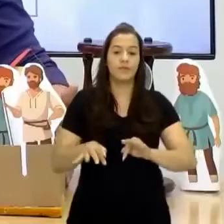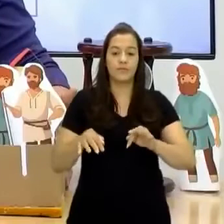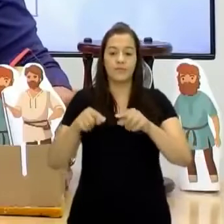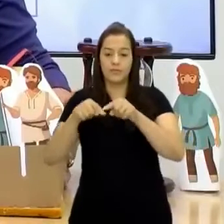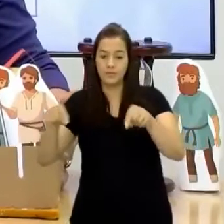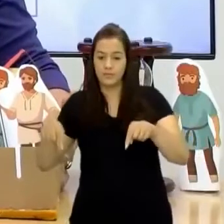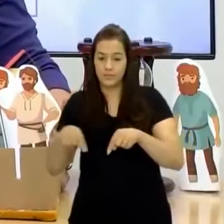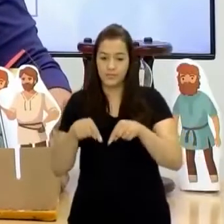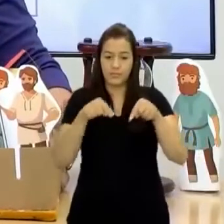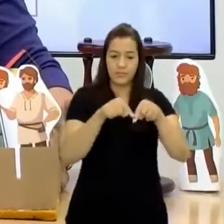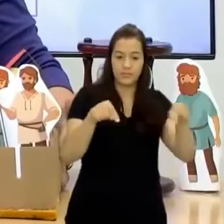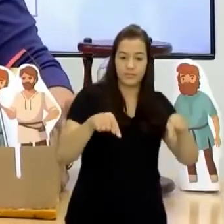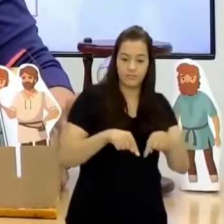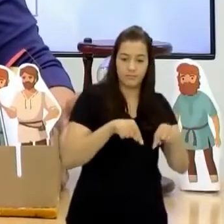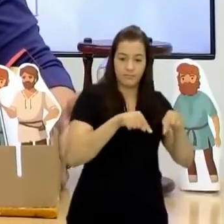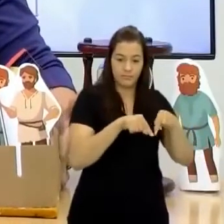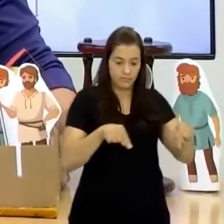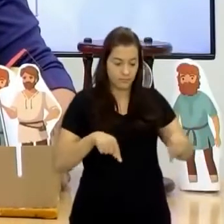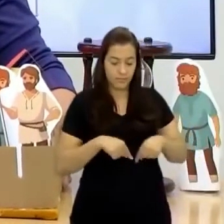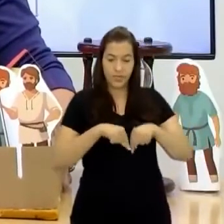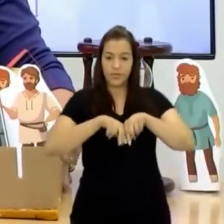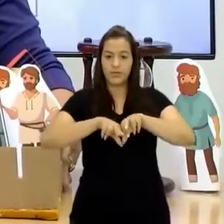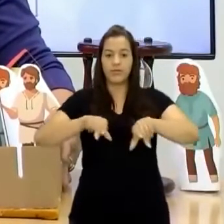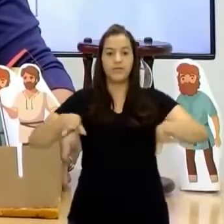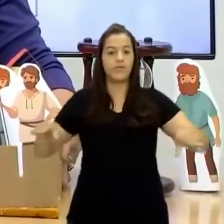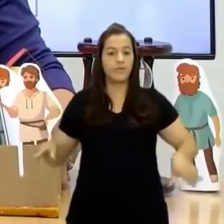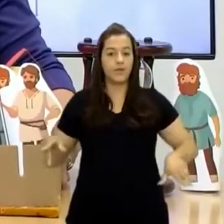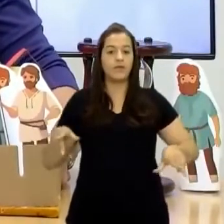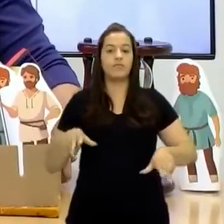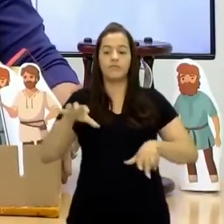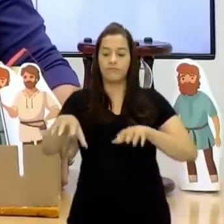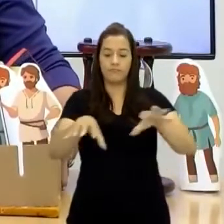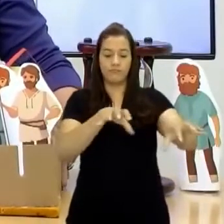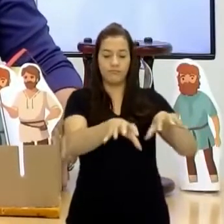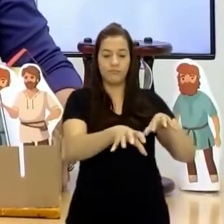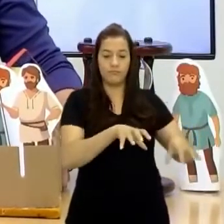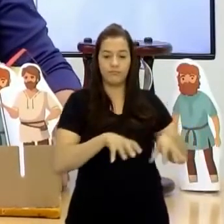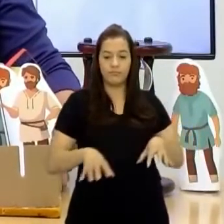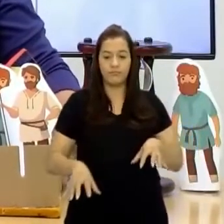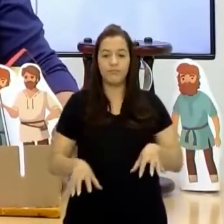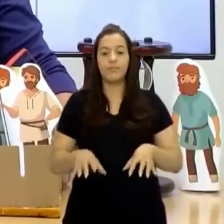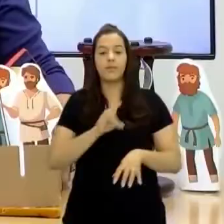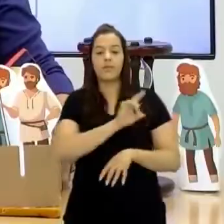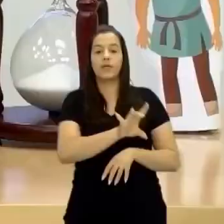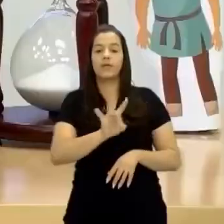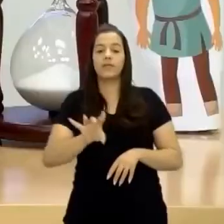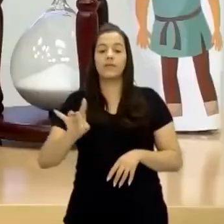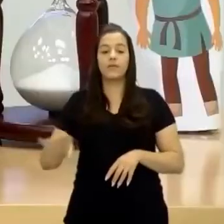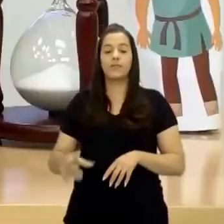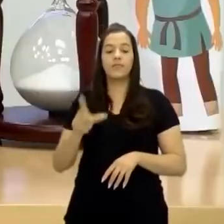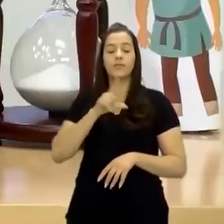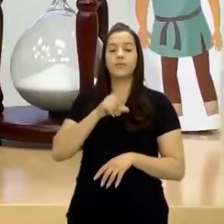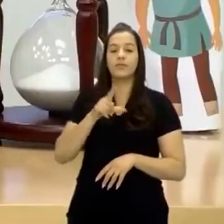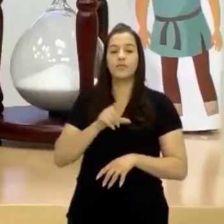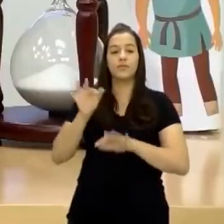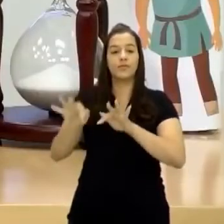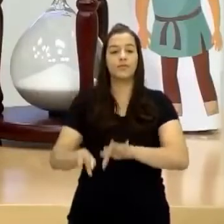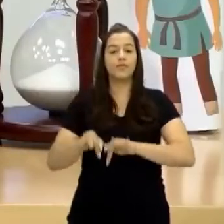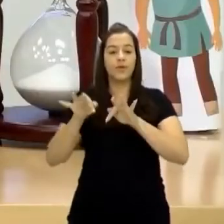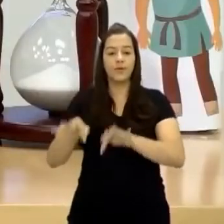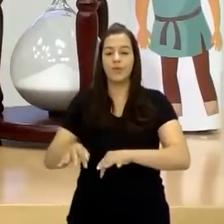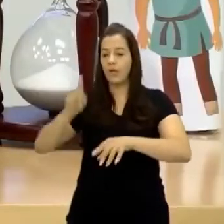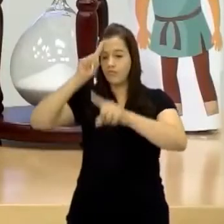terra assim, ó, igual essa caixinha aqui da Pro. Vários pedacinhos de terra. Em cada terra dessa, eu tinha um senhor feudal